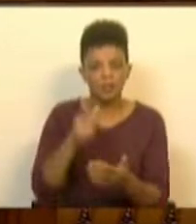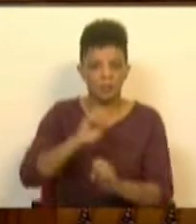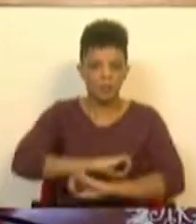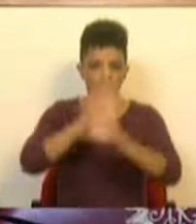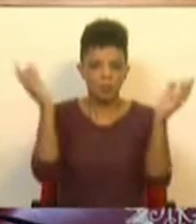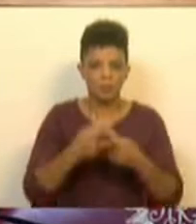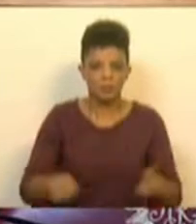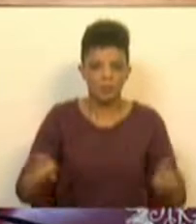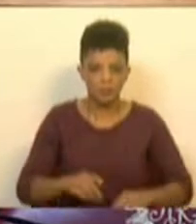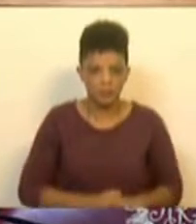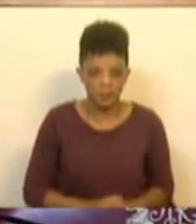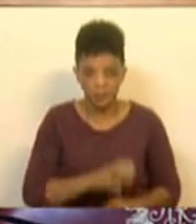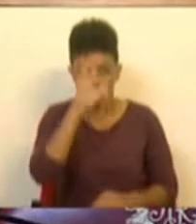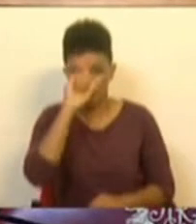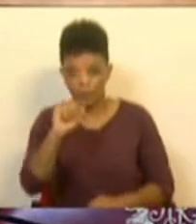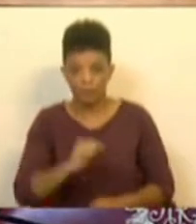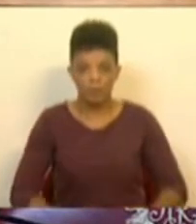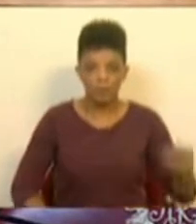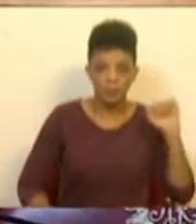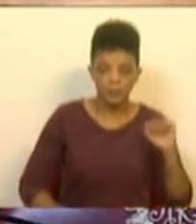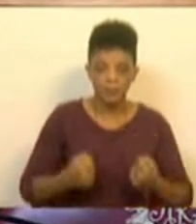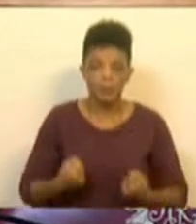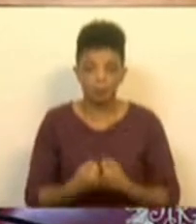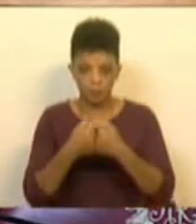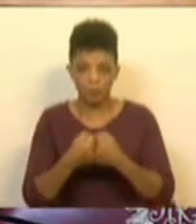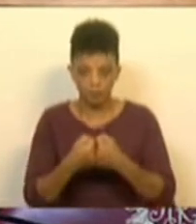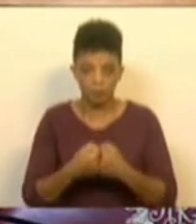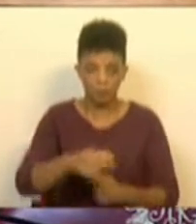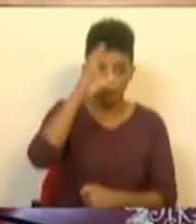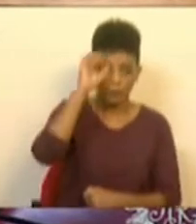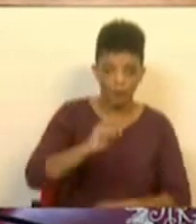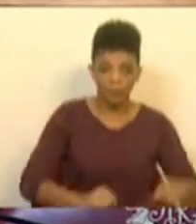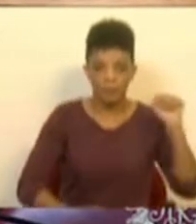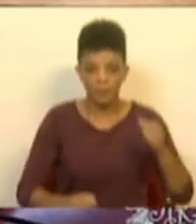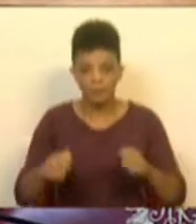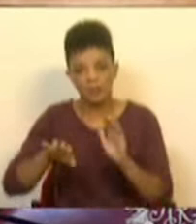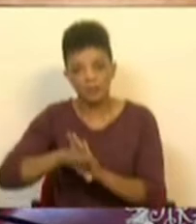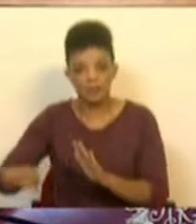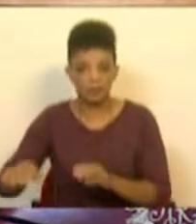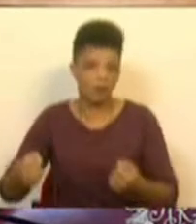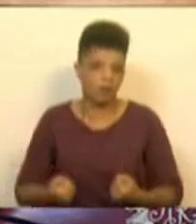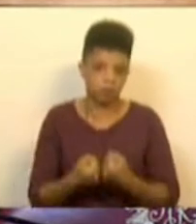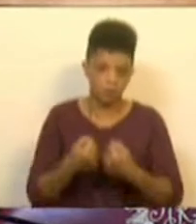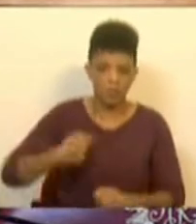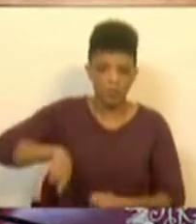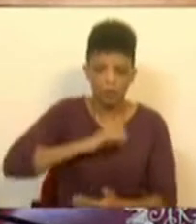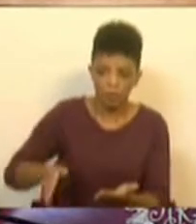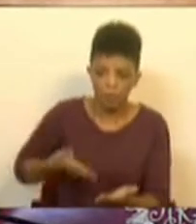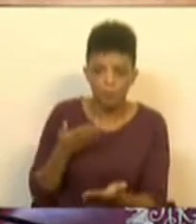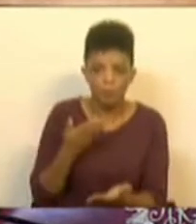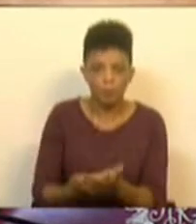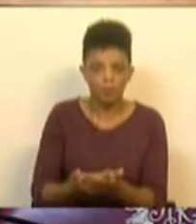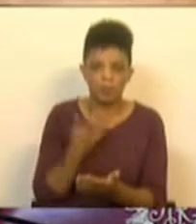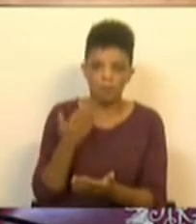clara a diferença entre o Governo e o PS e a oposição, entre o Governo e o PS e a direita. Não apresentamos propostas